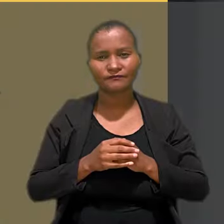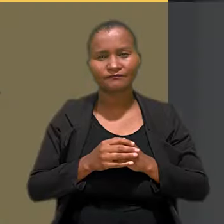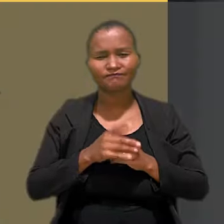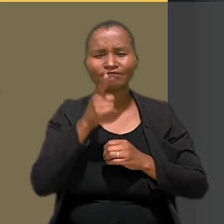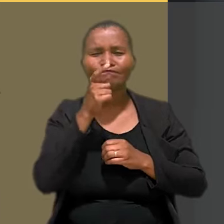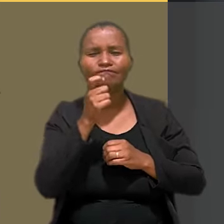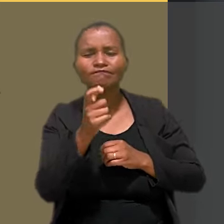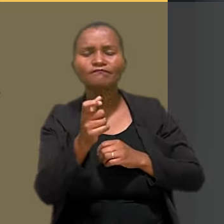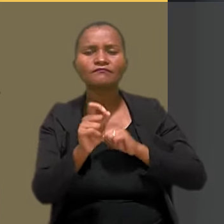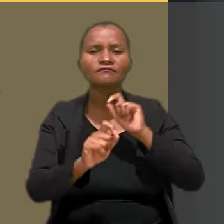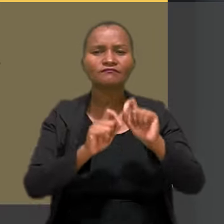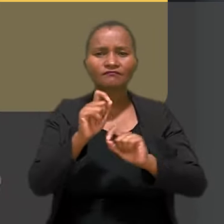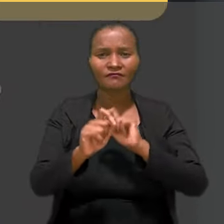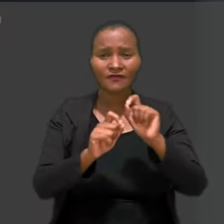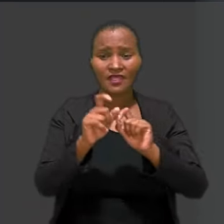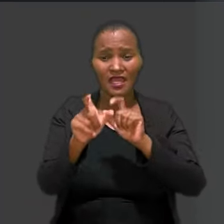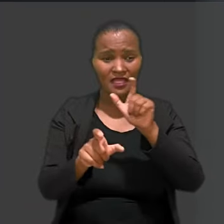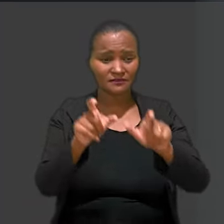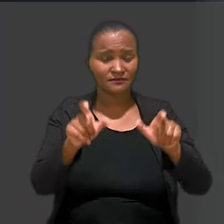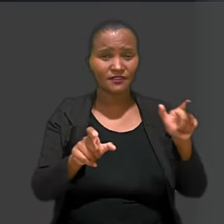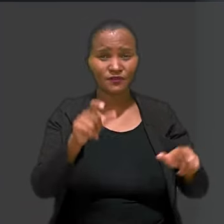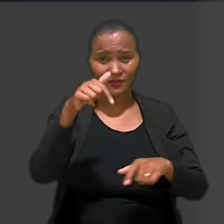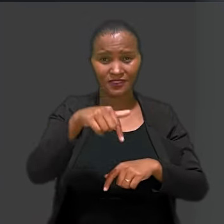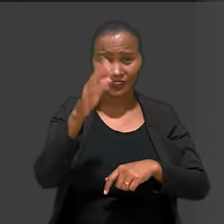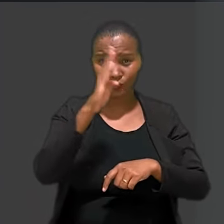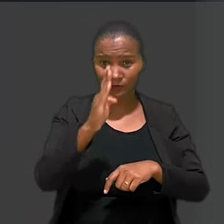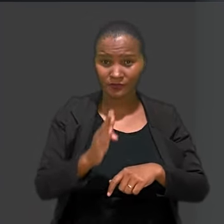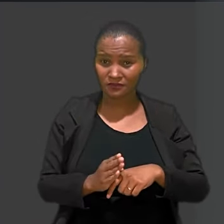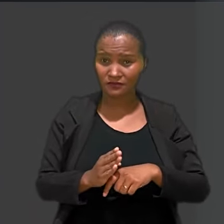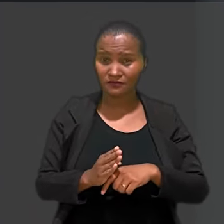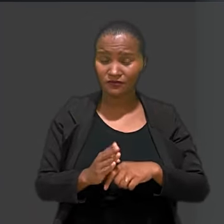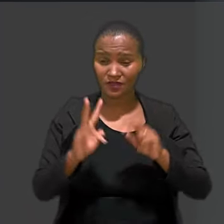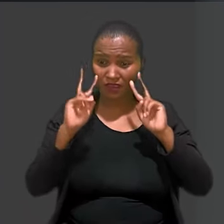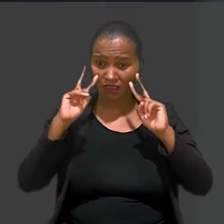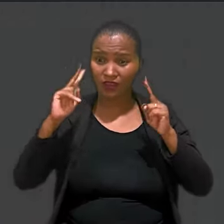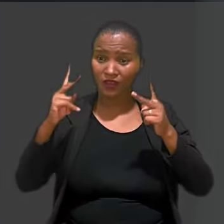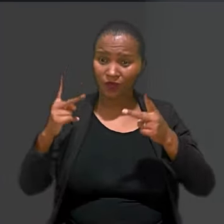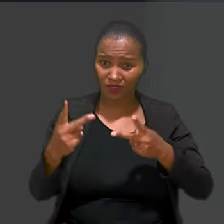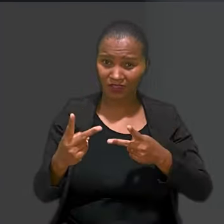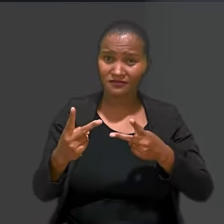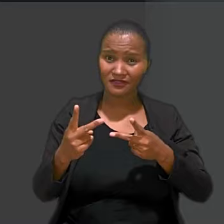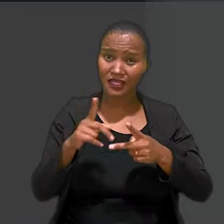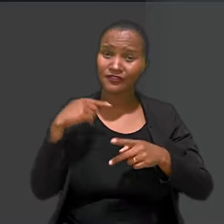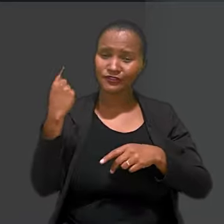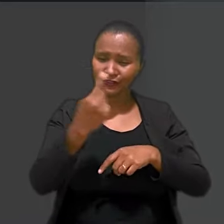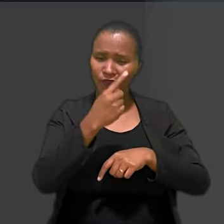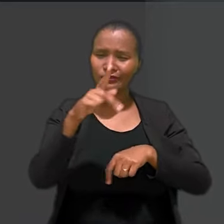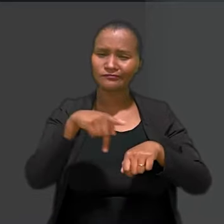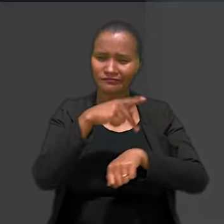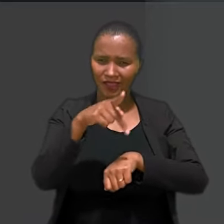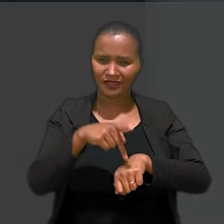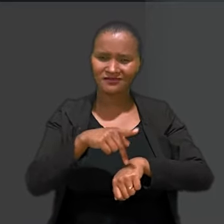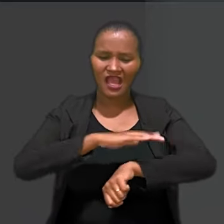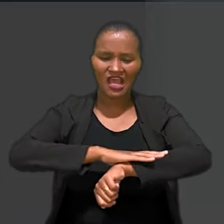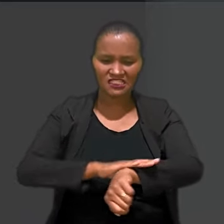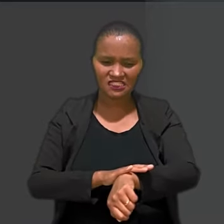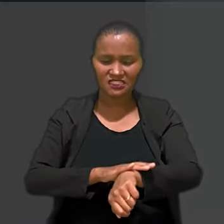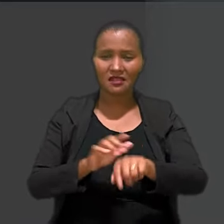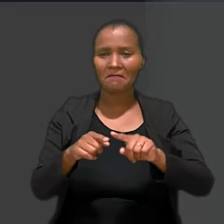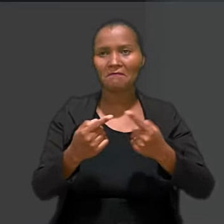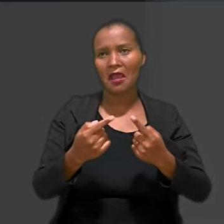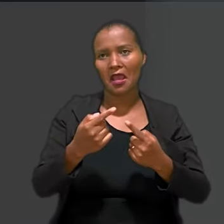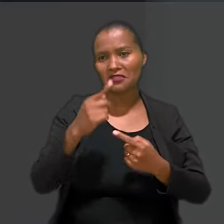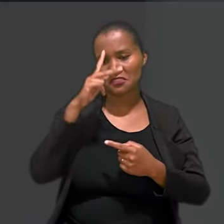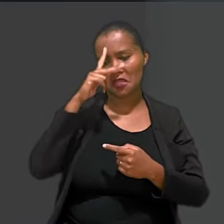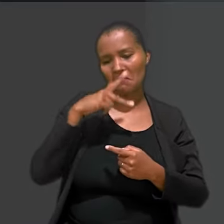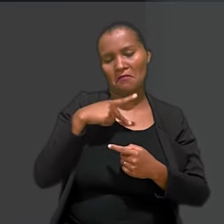É interessante que as pessoas no Brasil reconhecem que estamos num país racista, mas